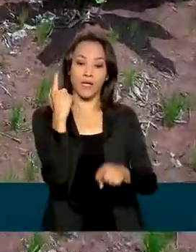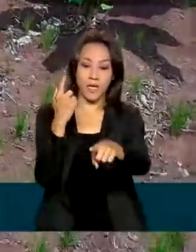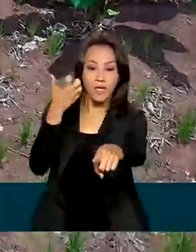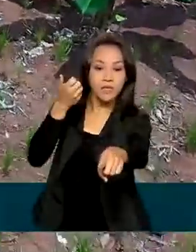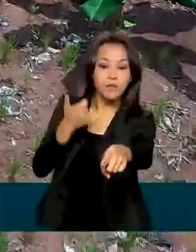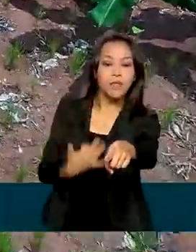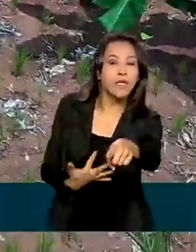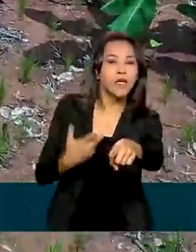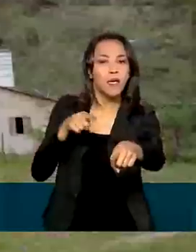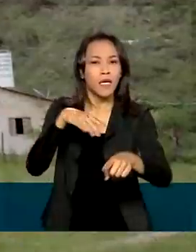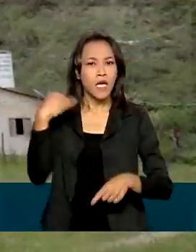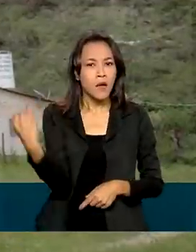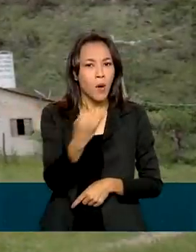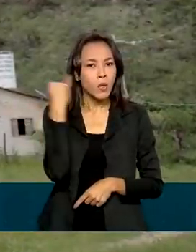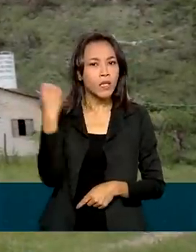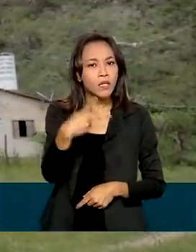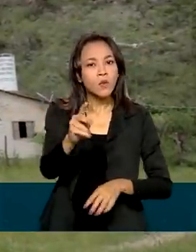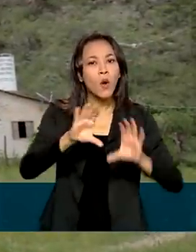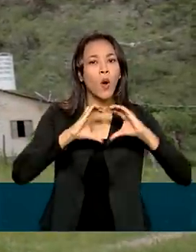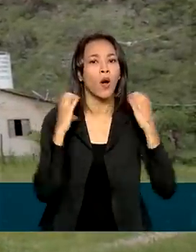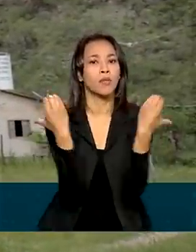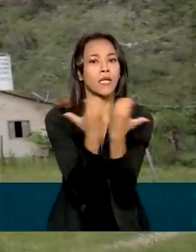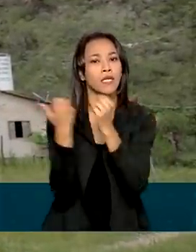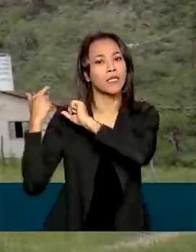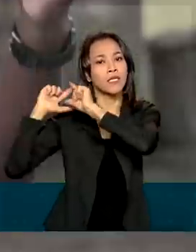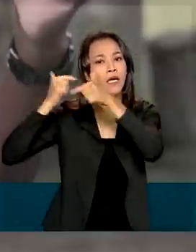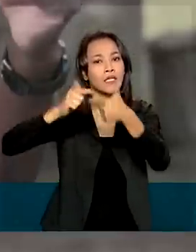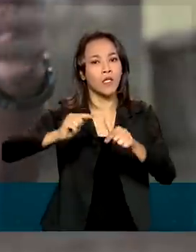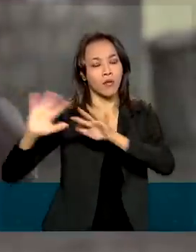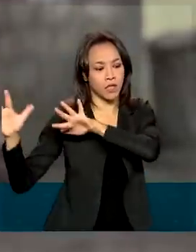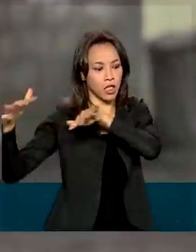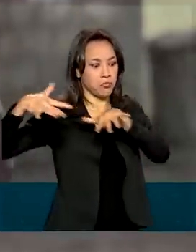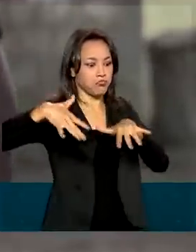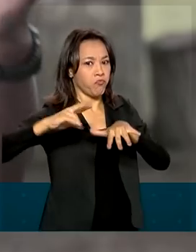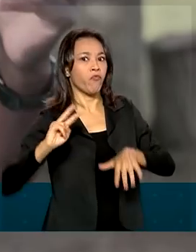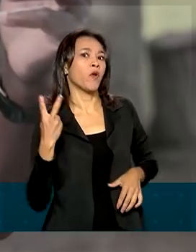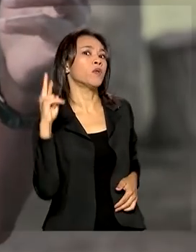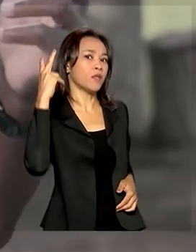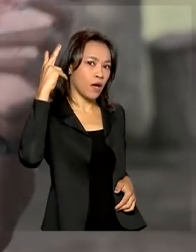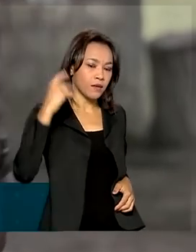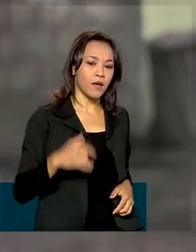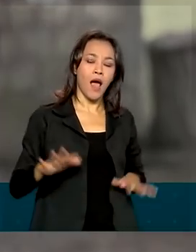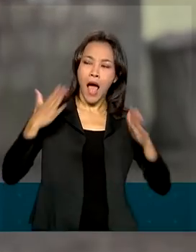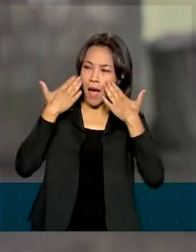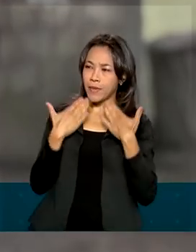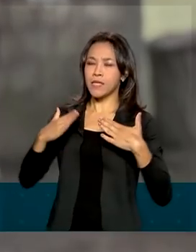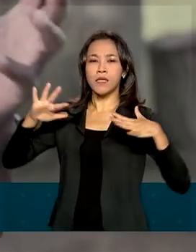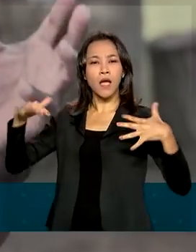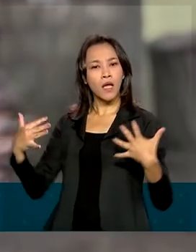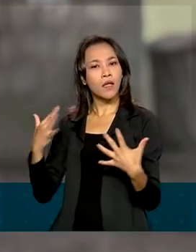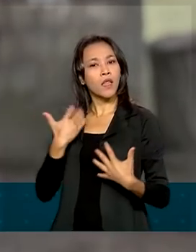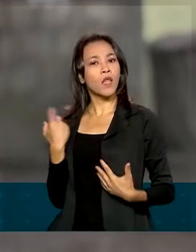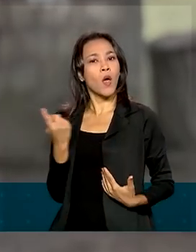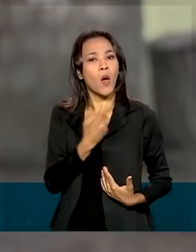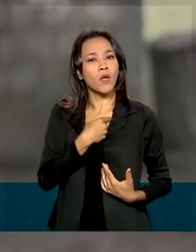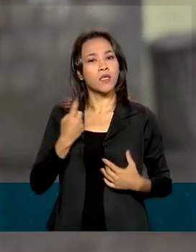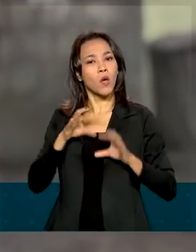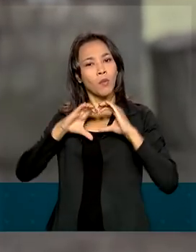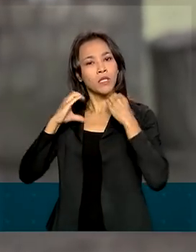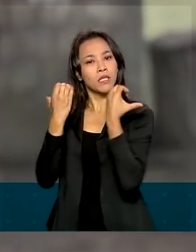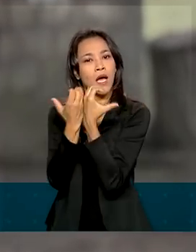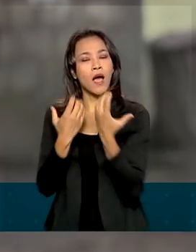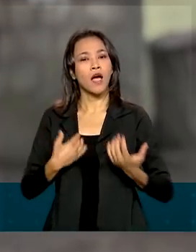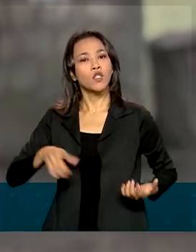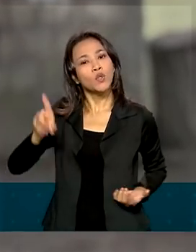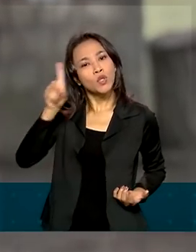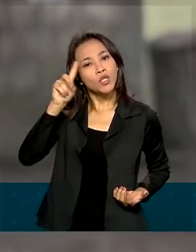importância de sua comunidade tradicional ser reconhecida. Apresentar a nossa comunidade, apresentar o nosso dia a dia,